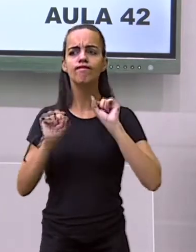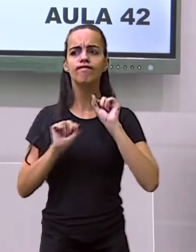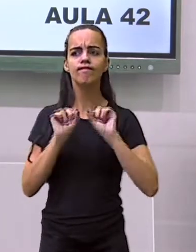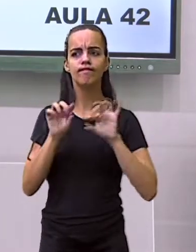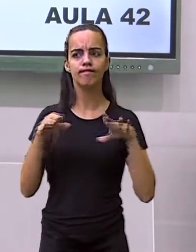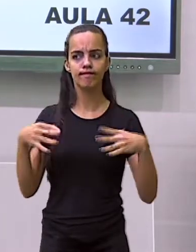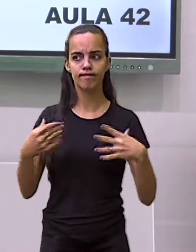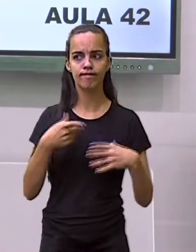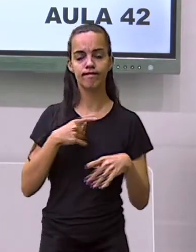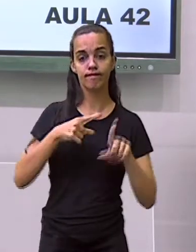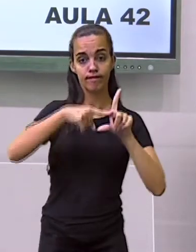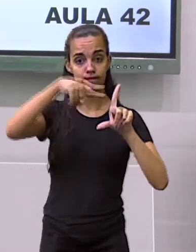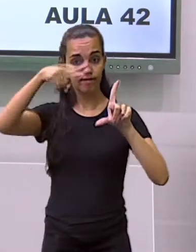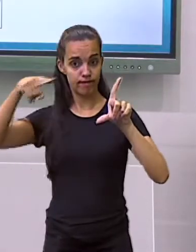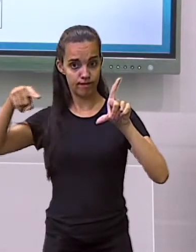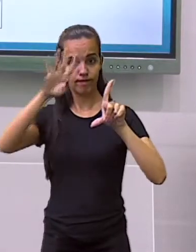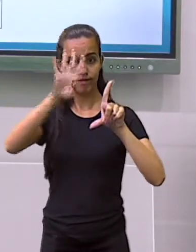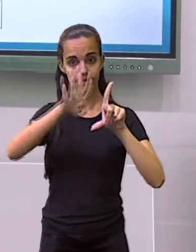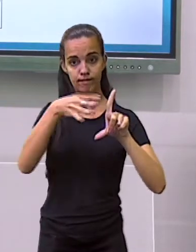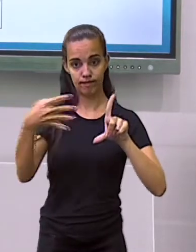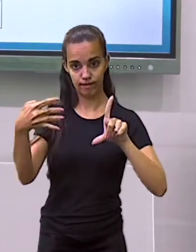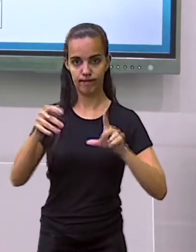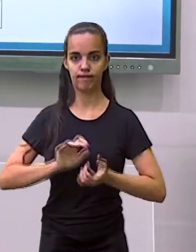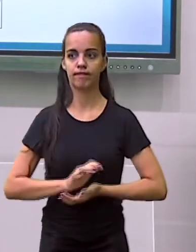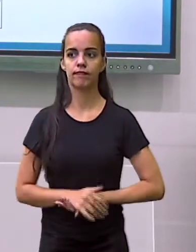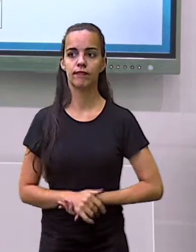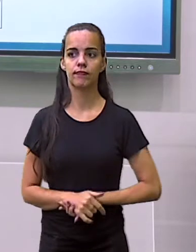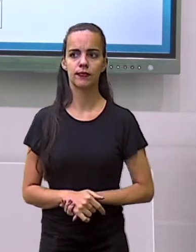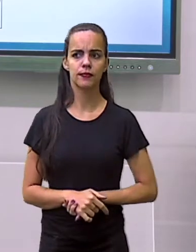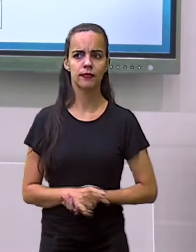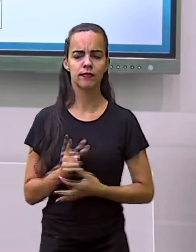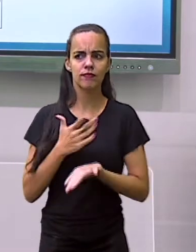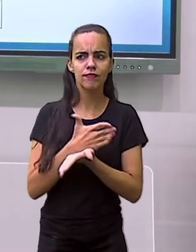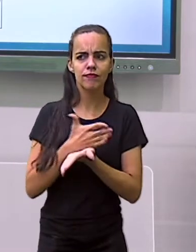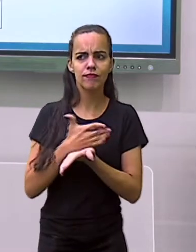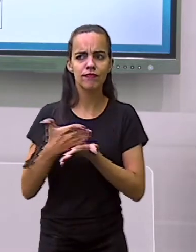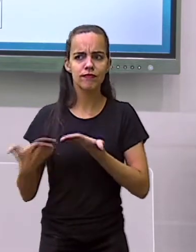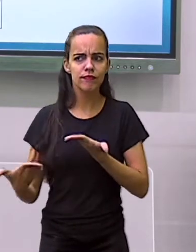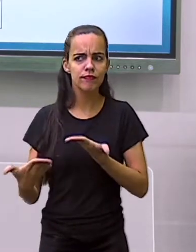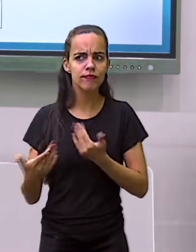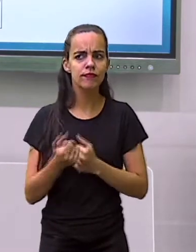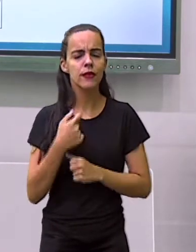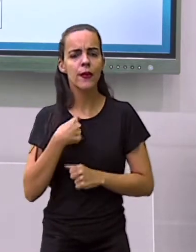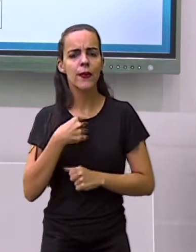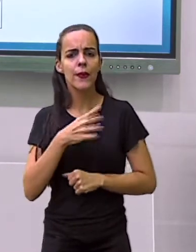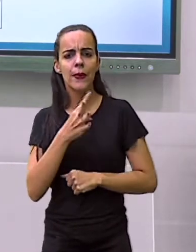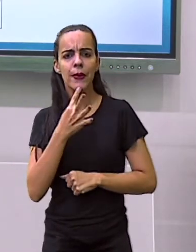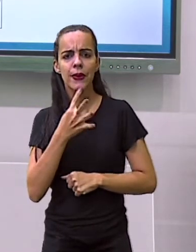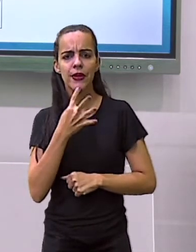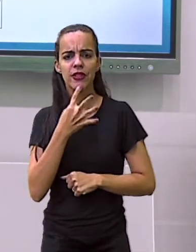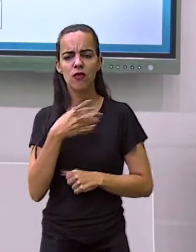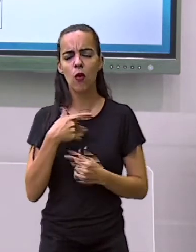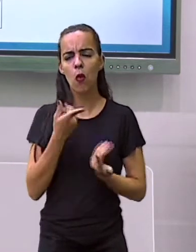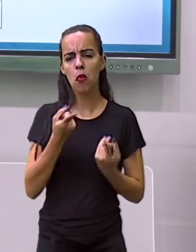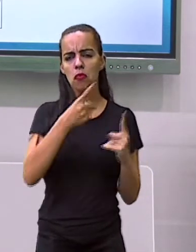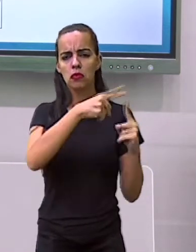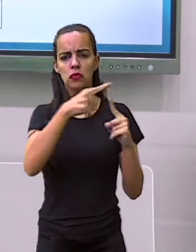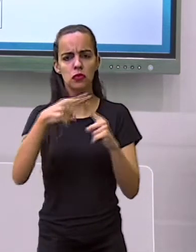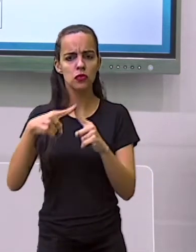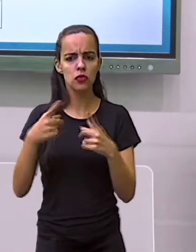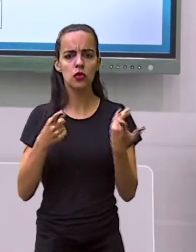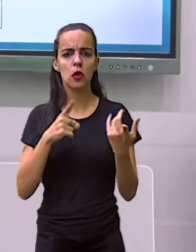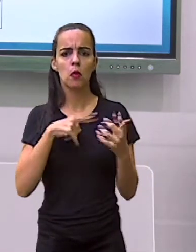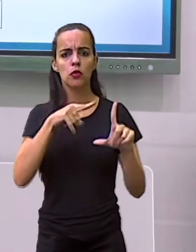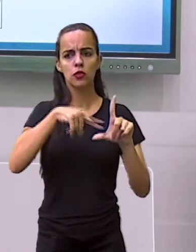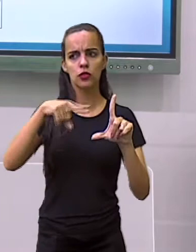gráficos e tabelas. Nós vamos começar conhecendo aqui alguns tipos de gráficos.